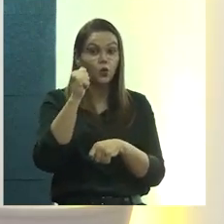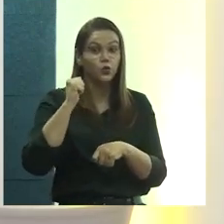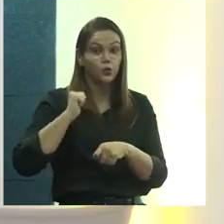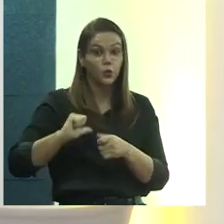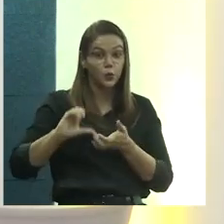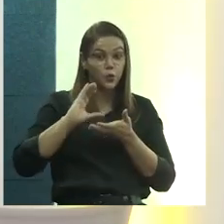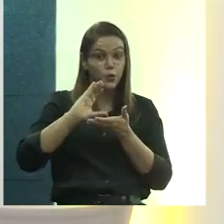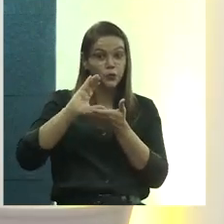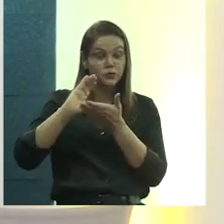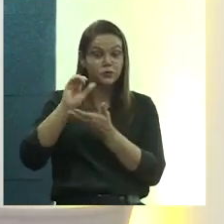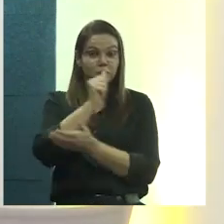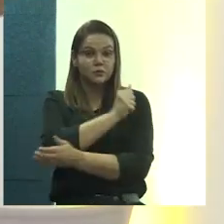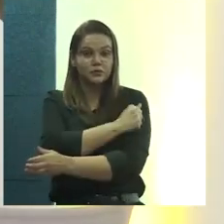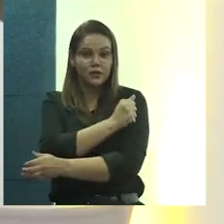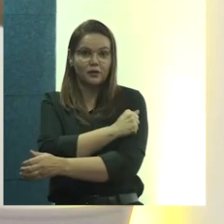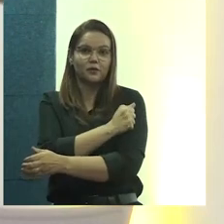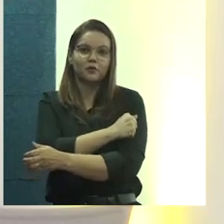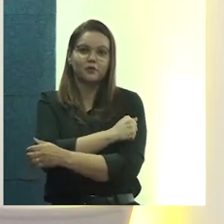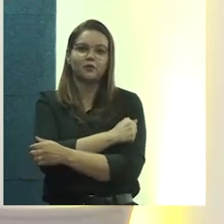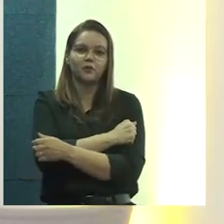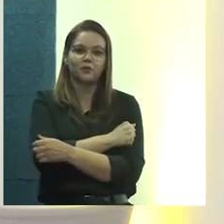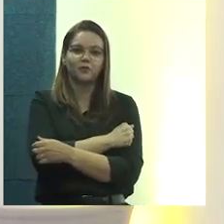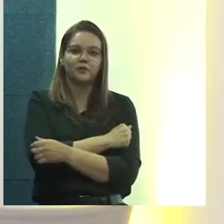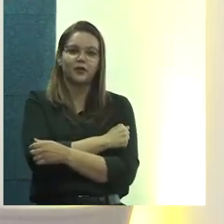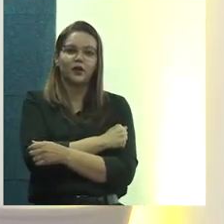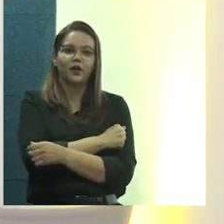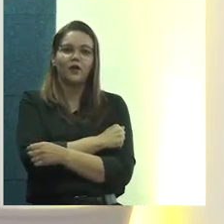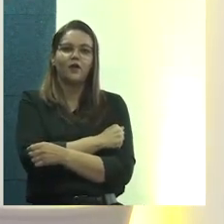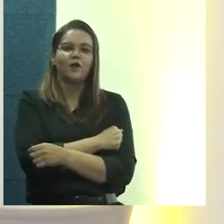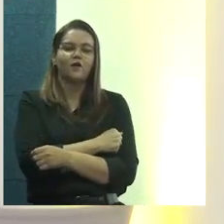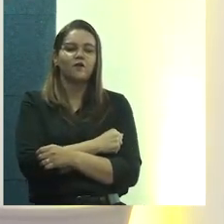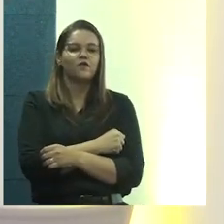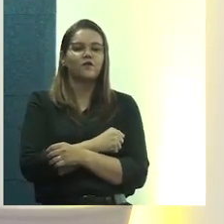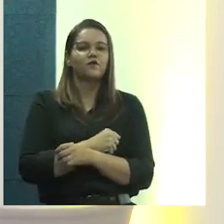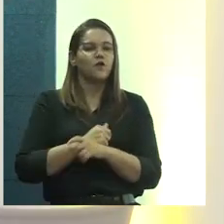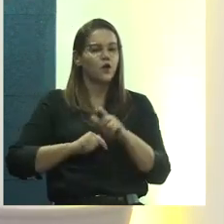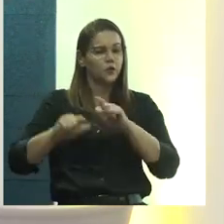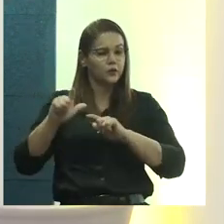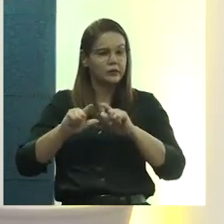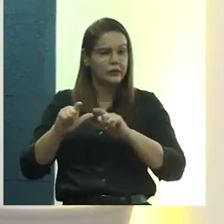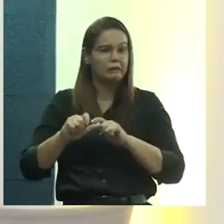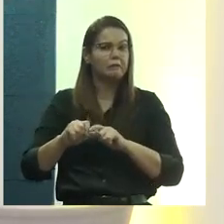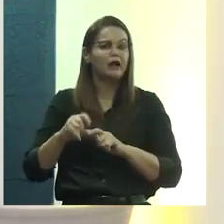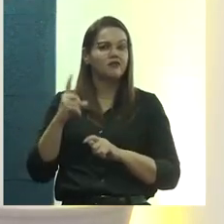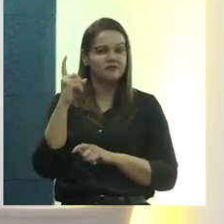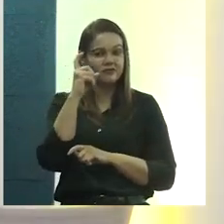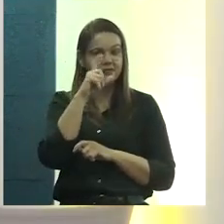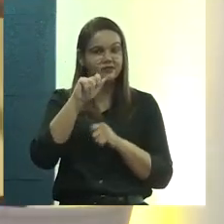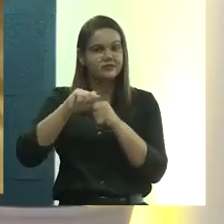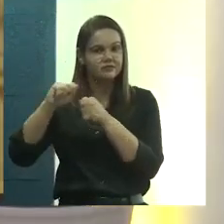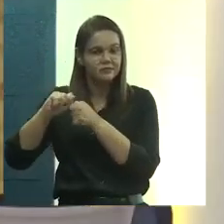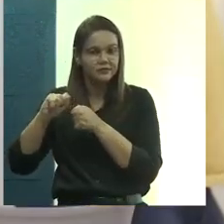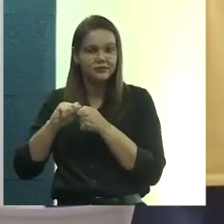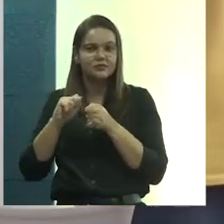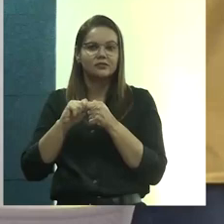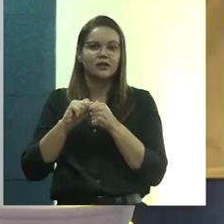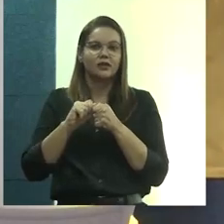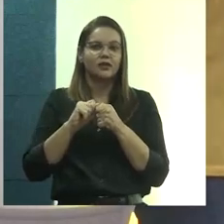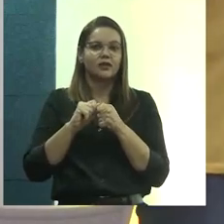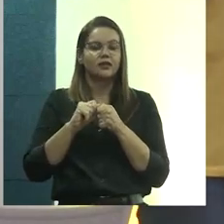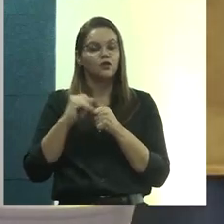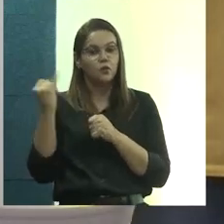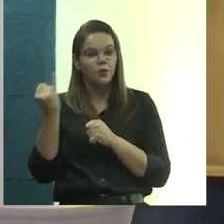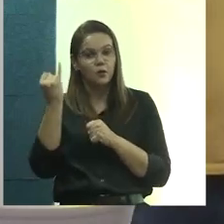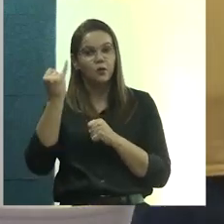bolsas para os alunos. Foi uma engenharia louca que a gente teve que fazer, né? Eu acho que isso é um ponto, né? Que é muito importante da gente